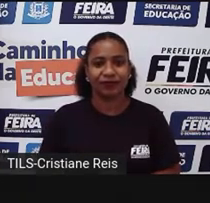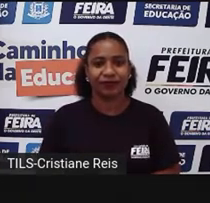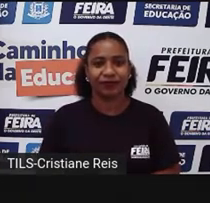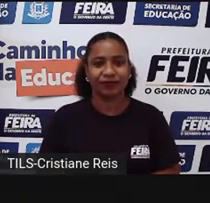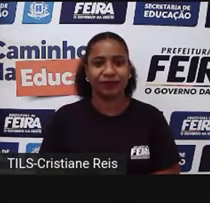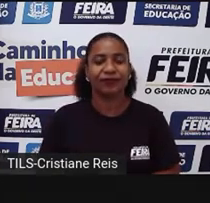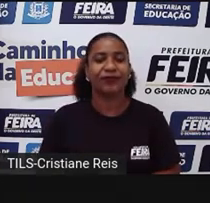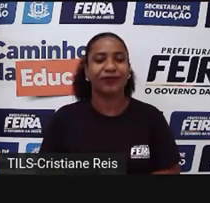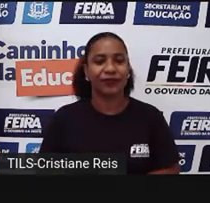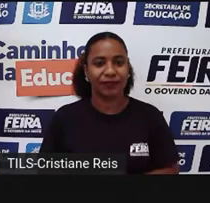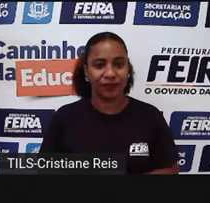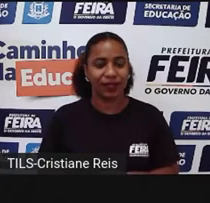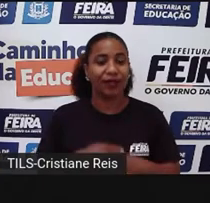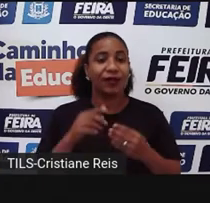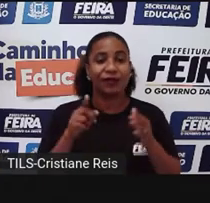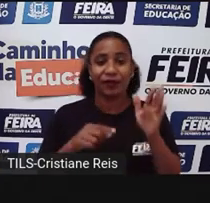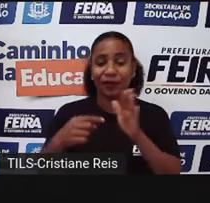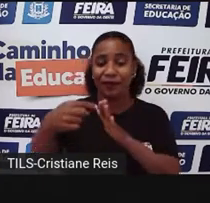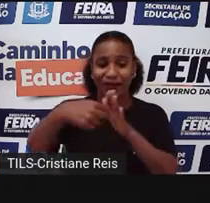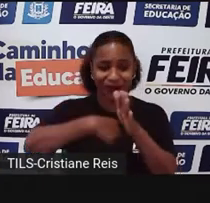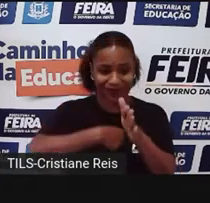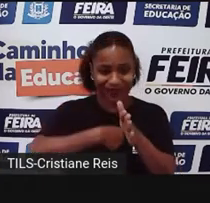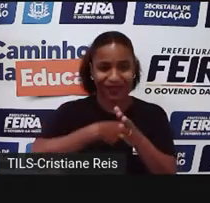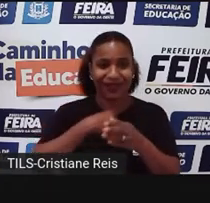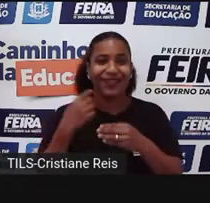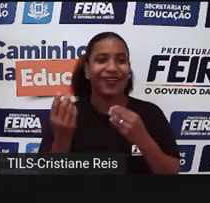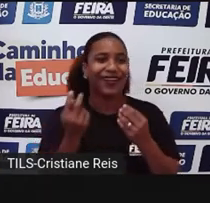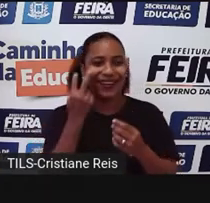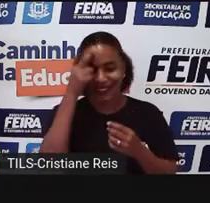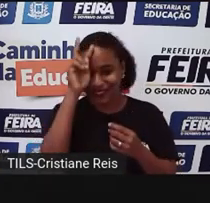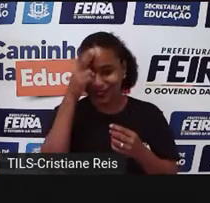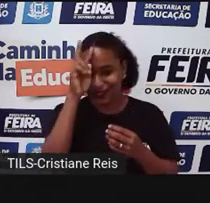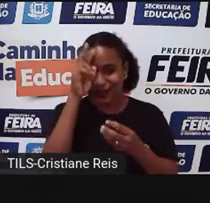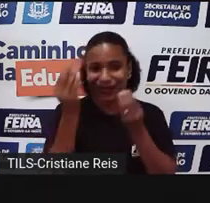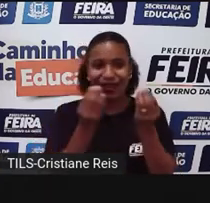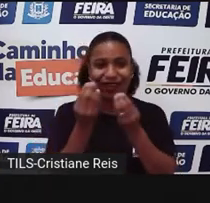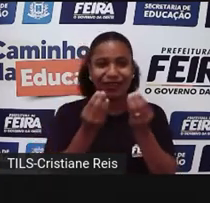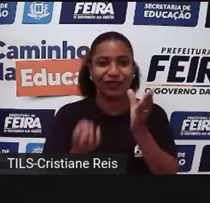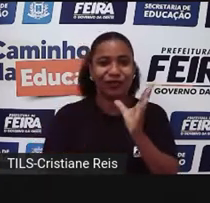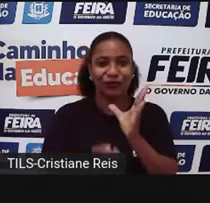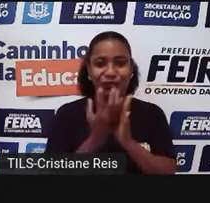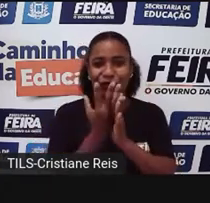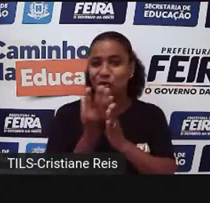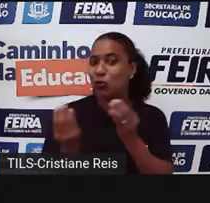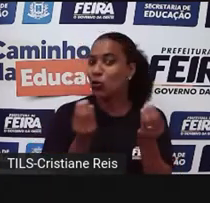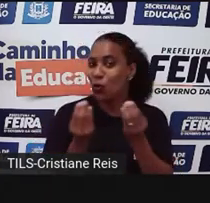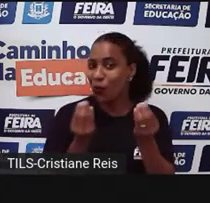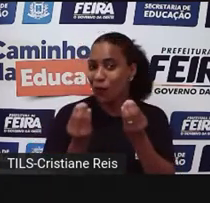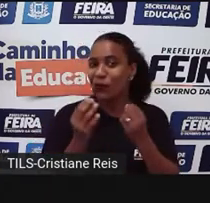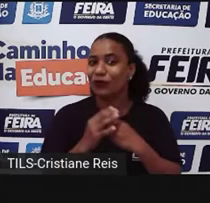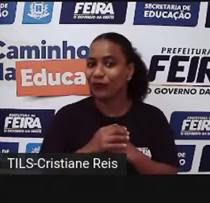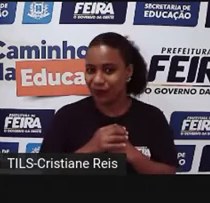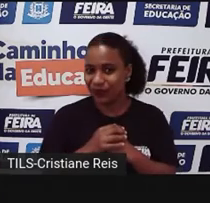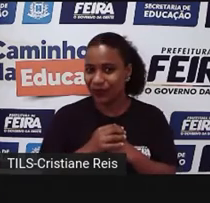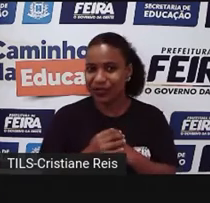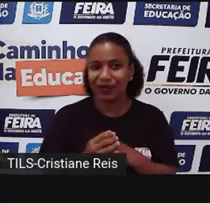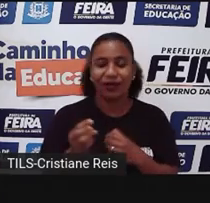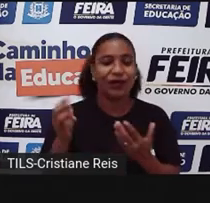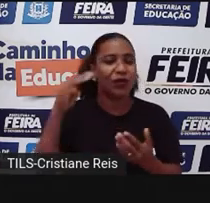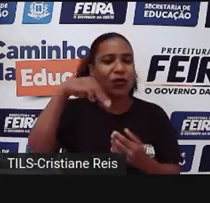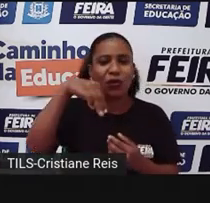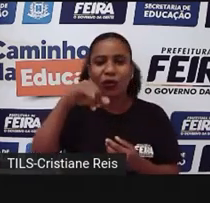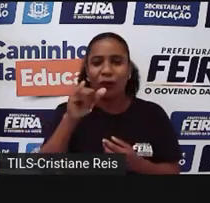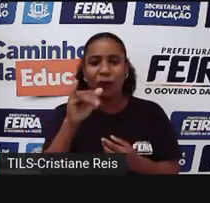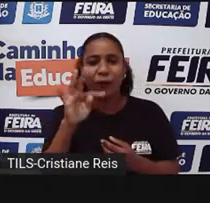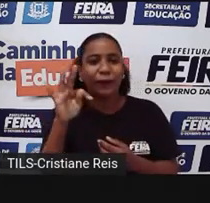como surgiram as histórias. Mais adiante, eu vou dizer sobre o mito. Eu conceituo o mito, né? O que é o mito, e qual o lugar do mito dentro do